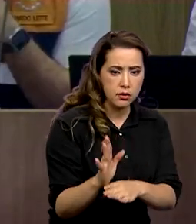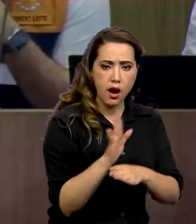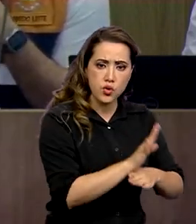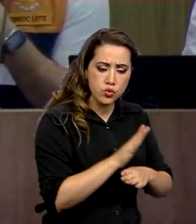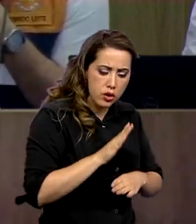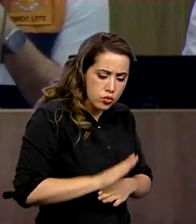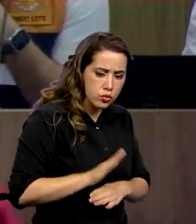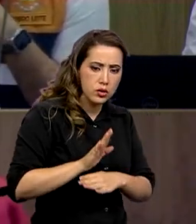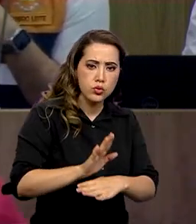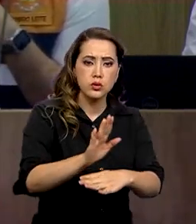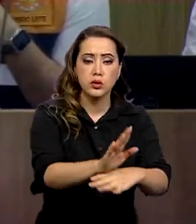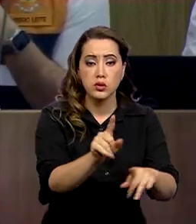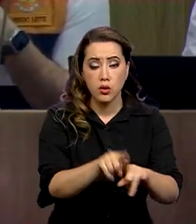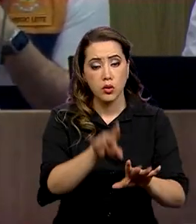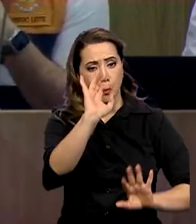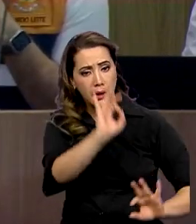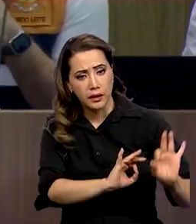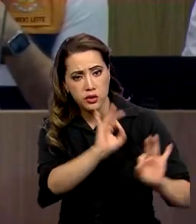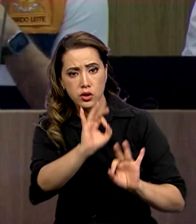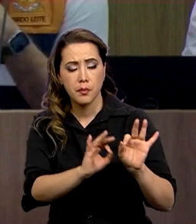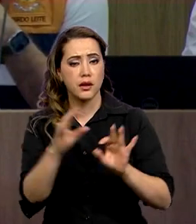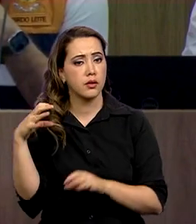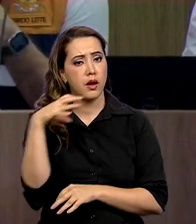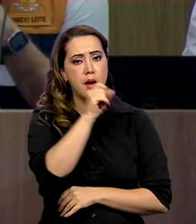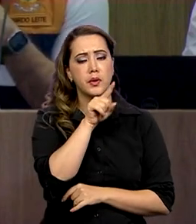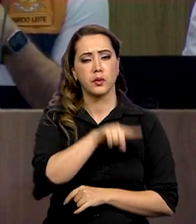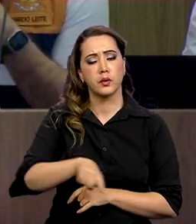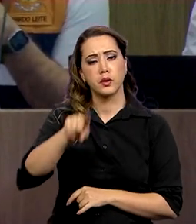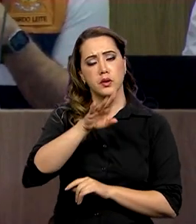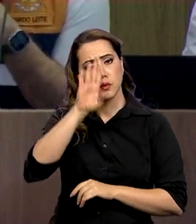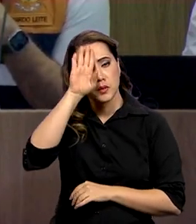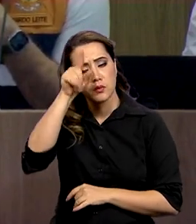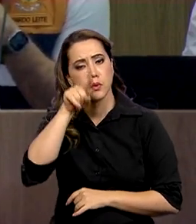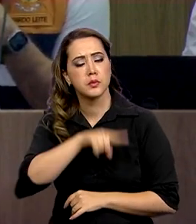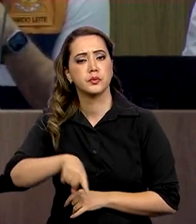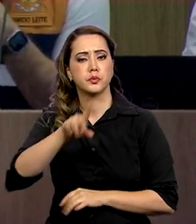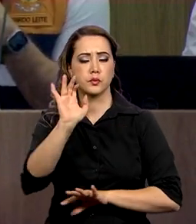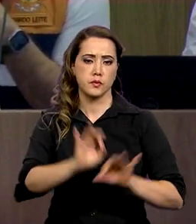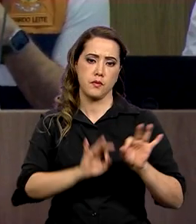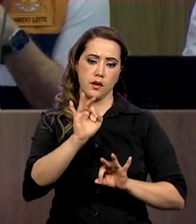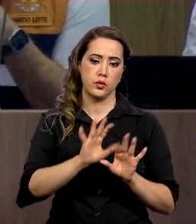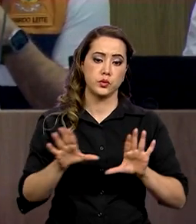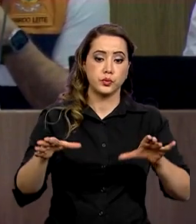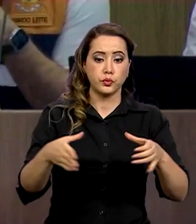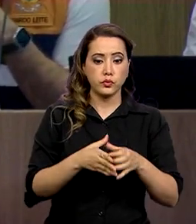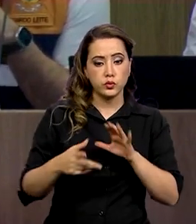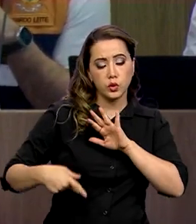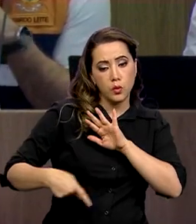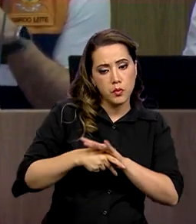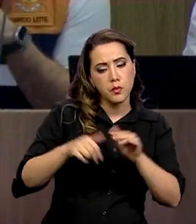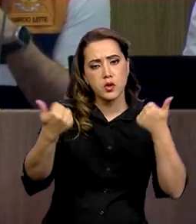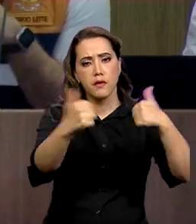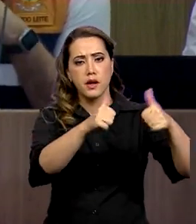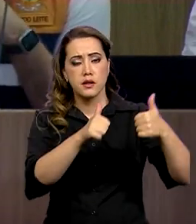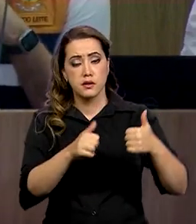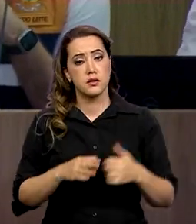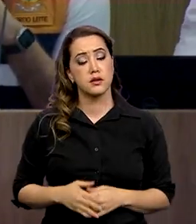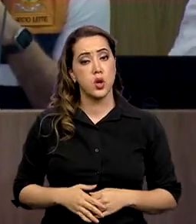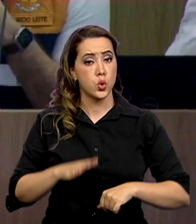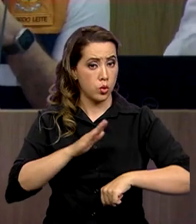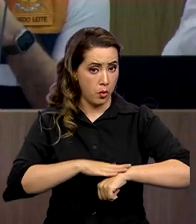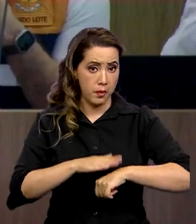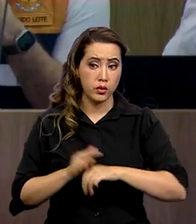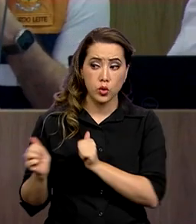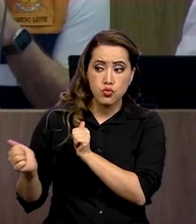gente vai dar prioridade de primeira ordem. Lá a gente se organiza também para a equipe que faz análise. Quando é feito em